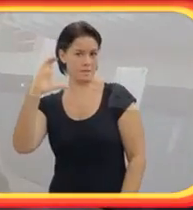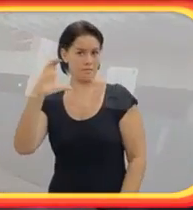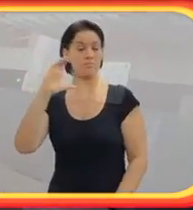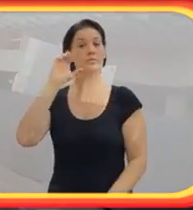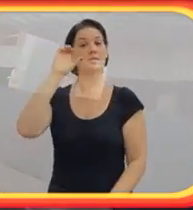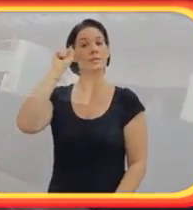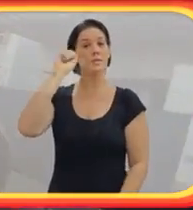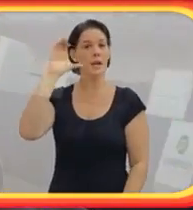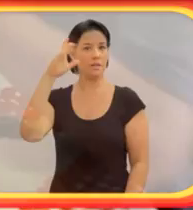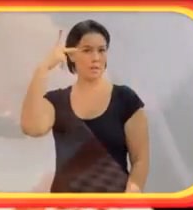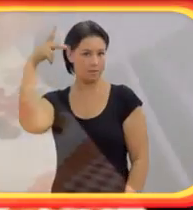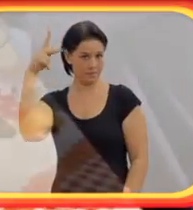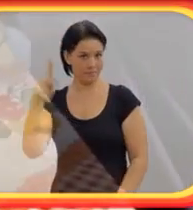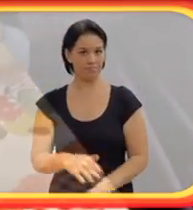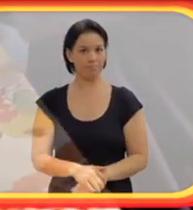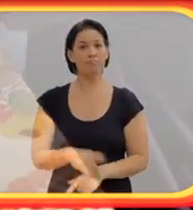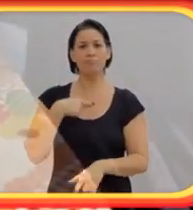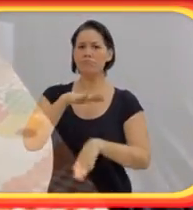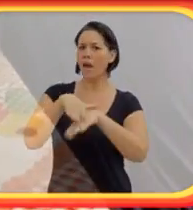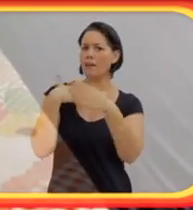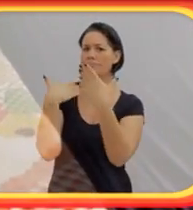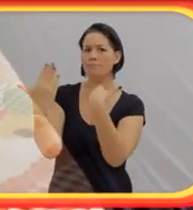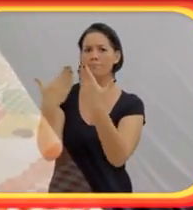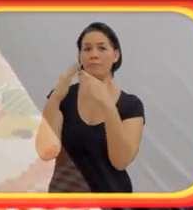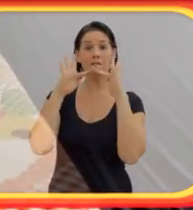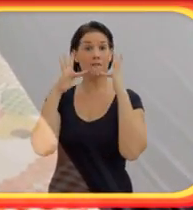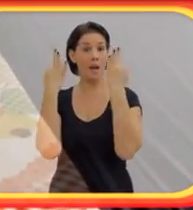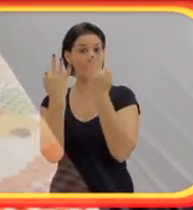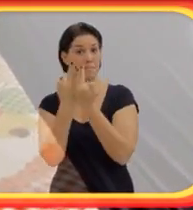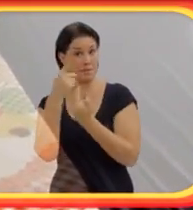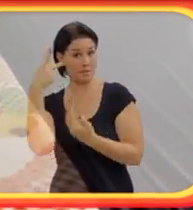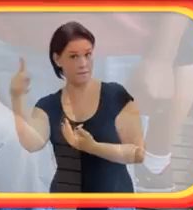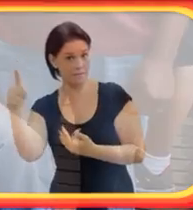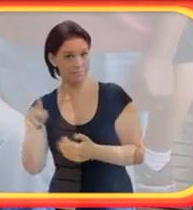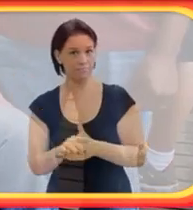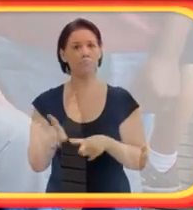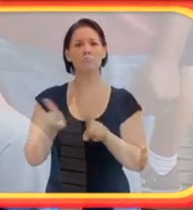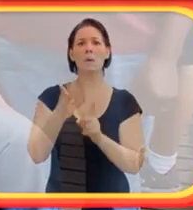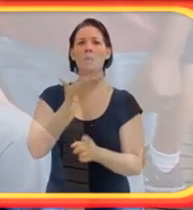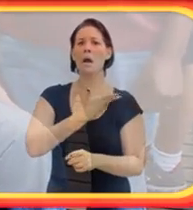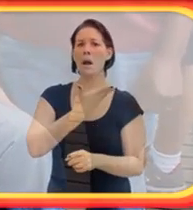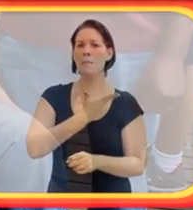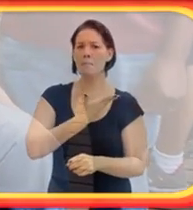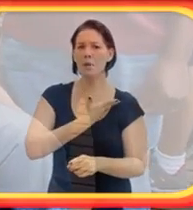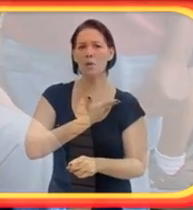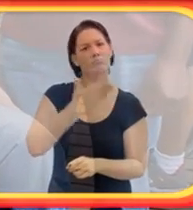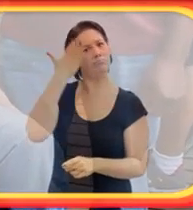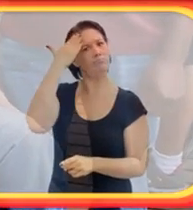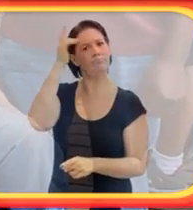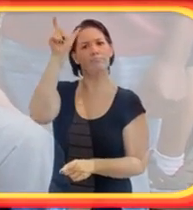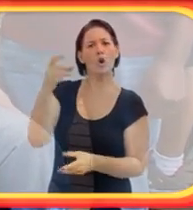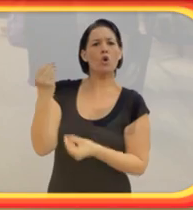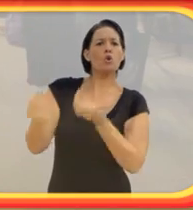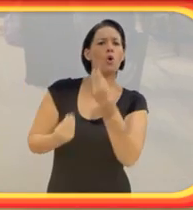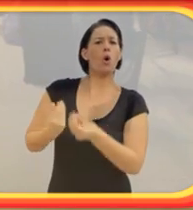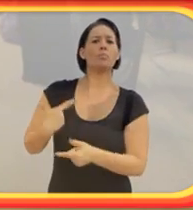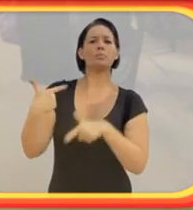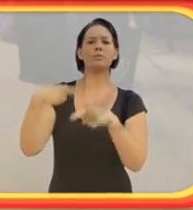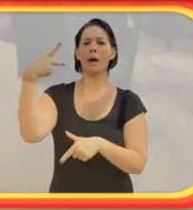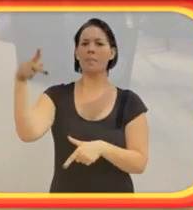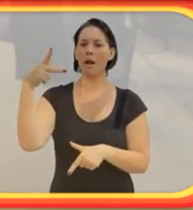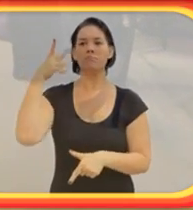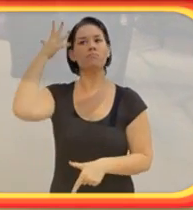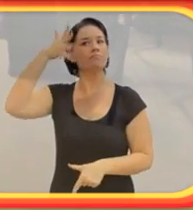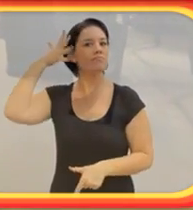em Santa Catarina. Vamos conversar com ele, a família, os amigos e também saber sobre o seu trabalho com